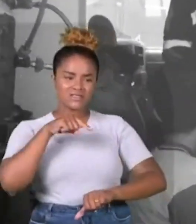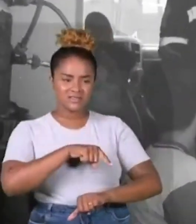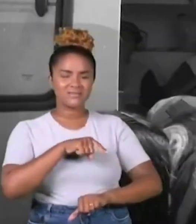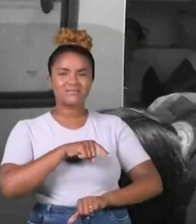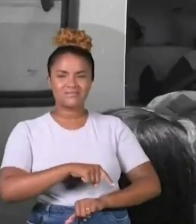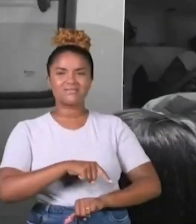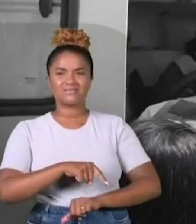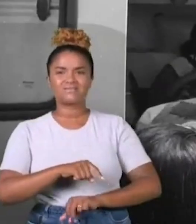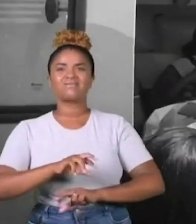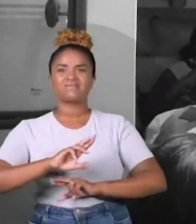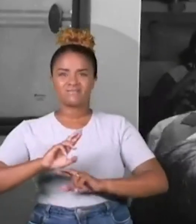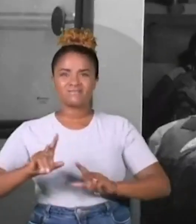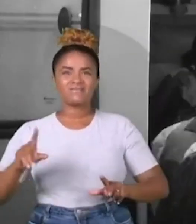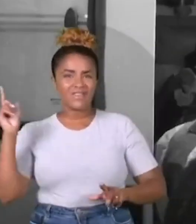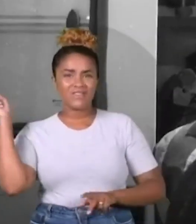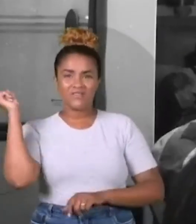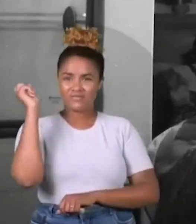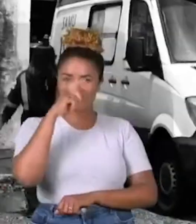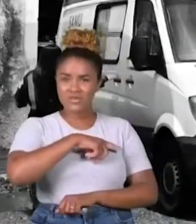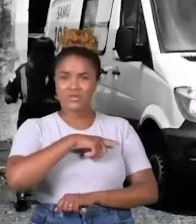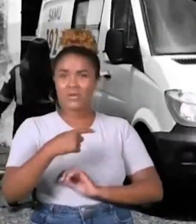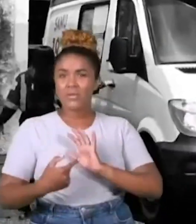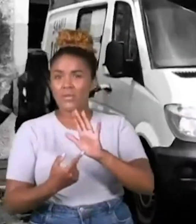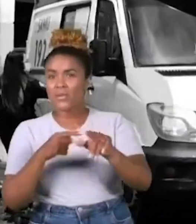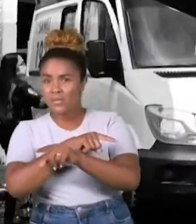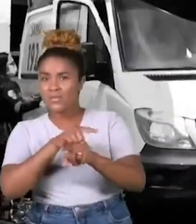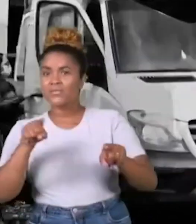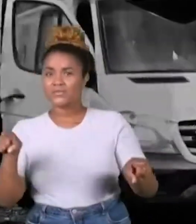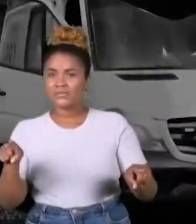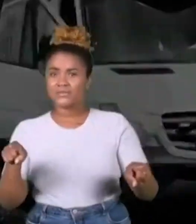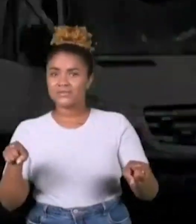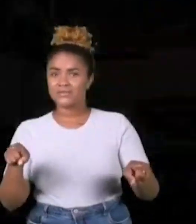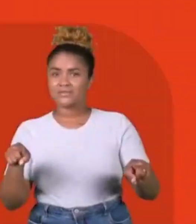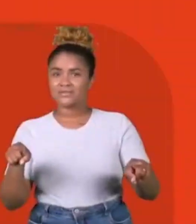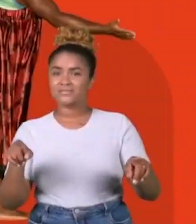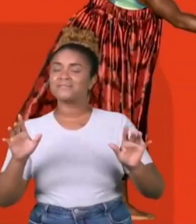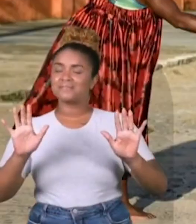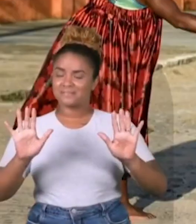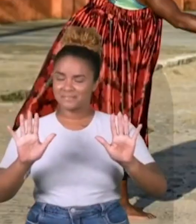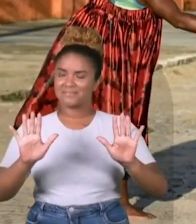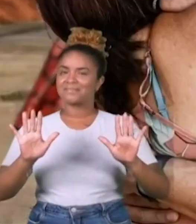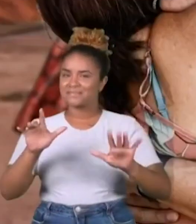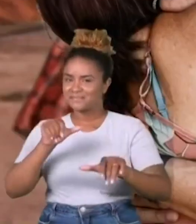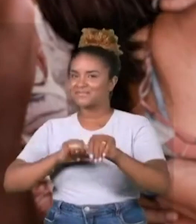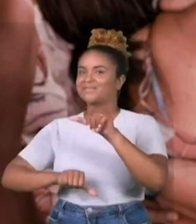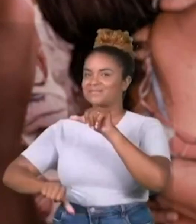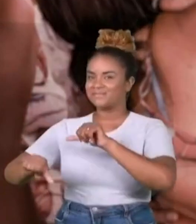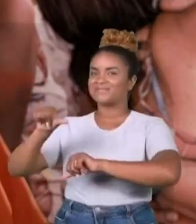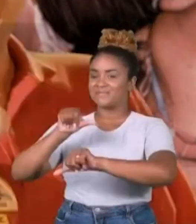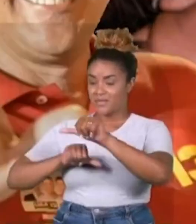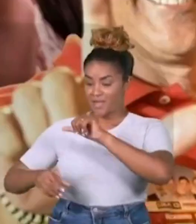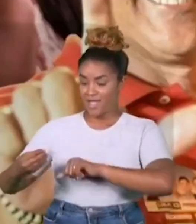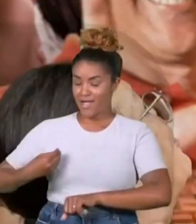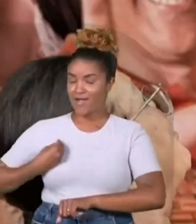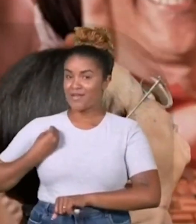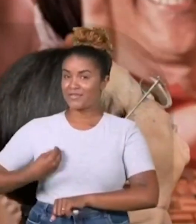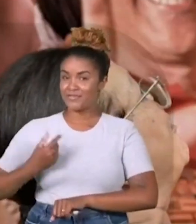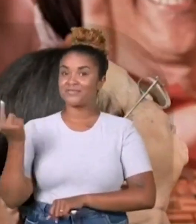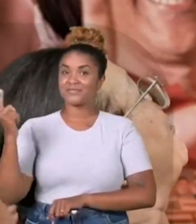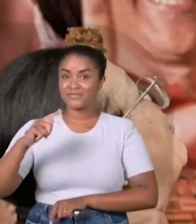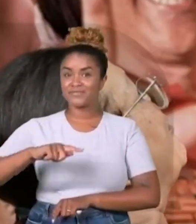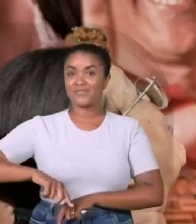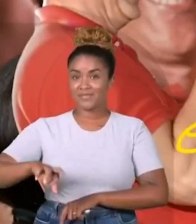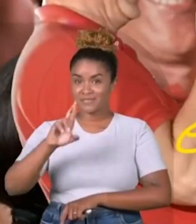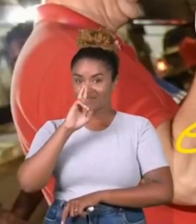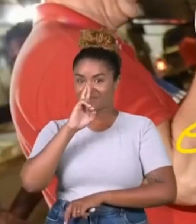extremo que mostra a gravidade da situação da educação em Sergipe. Para melhorar a vida de novo.